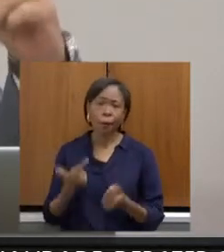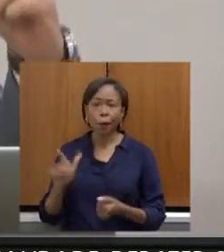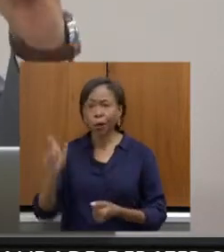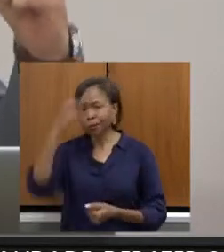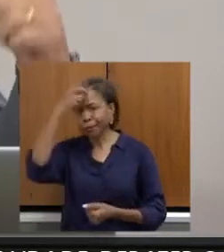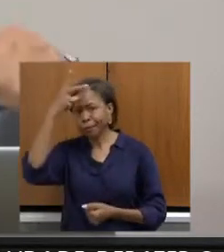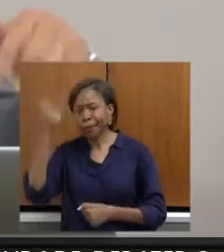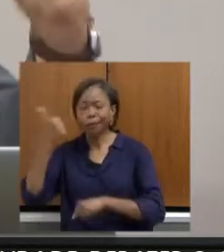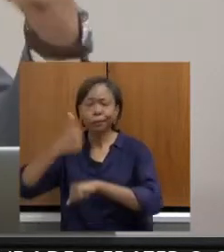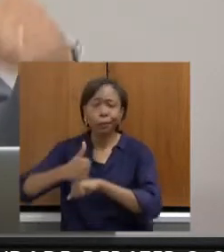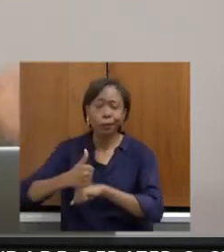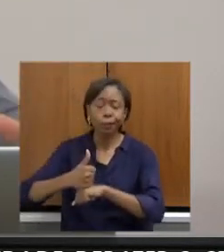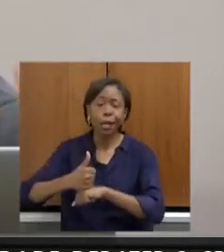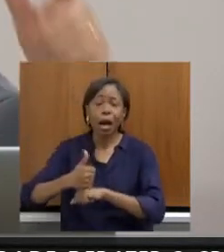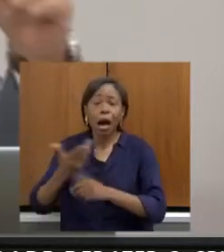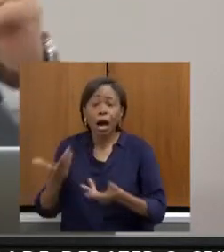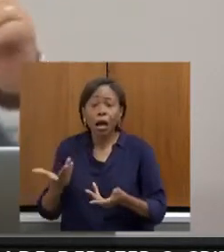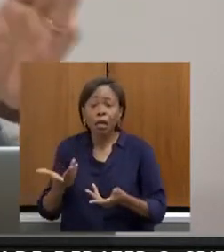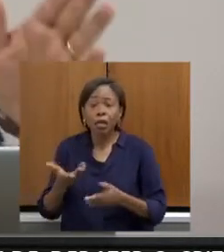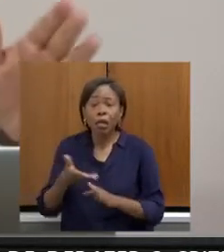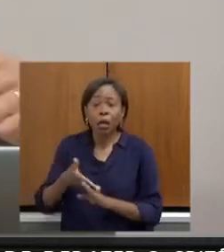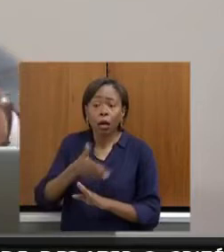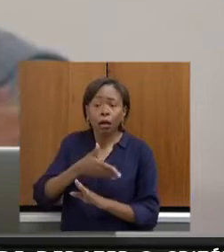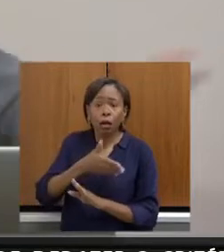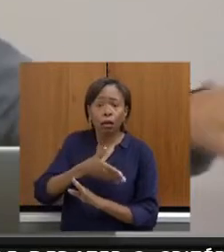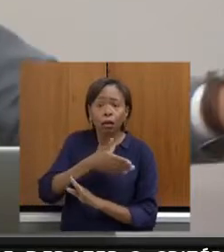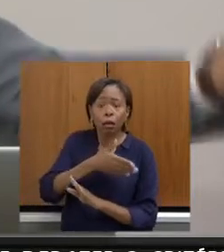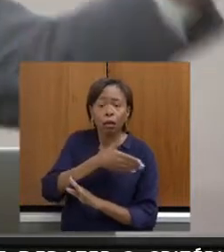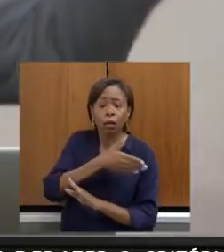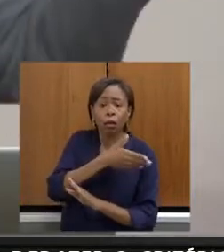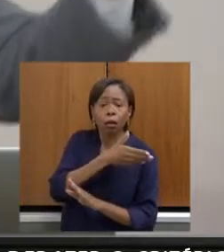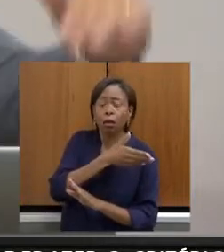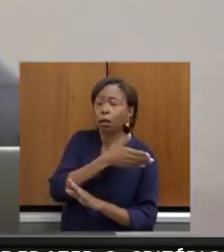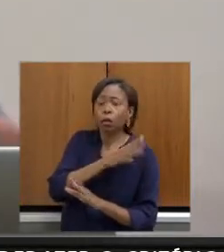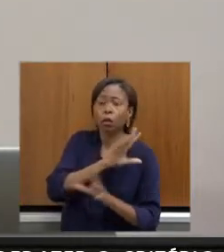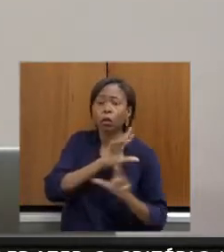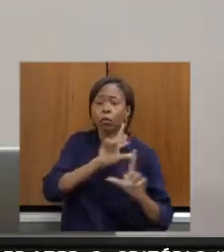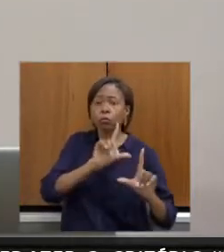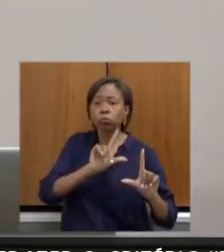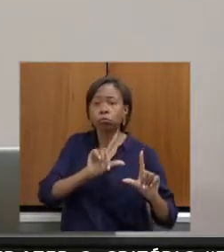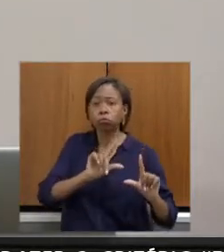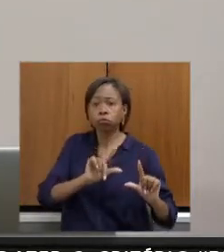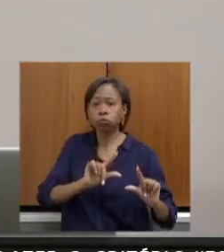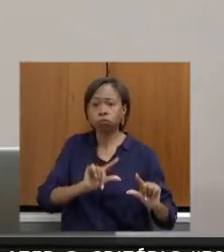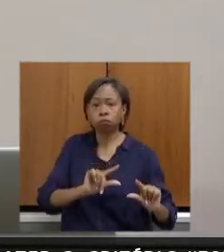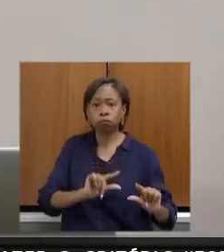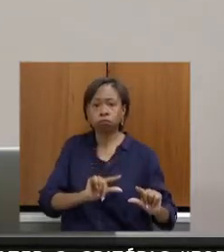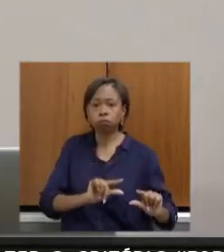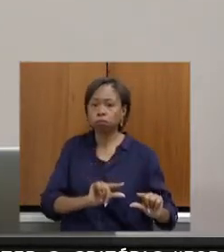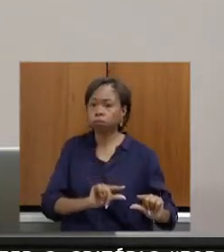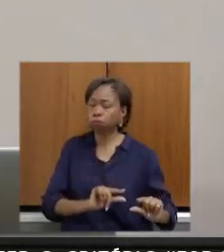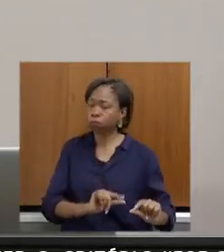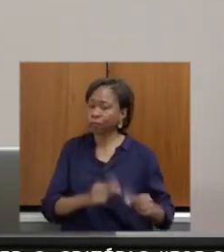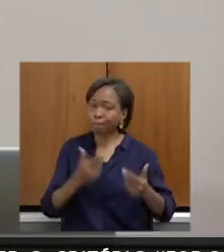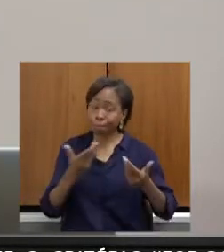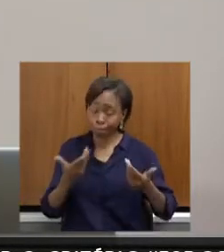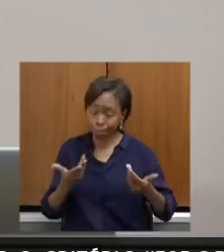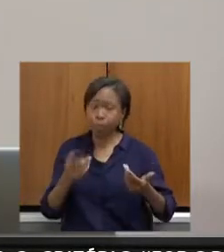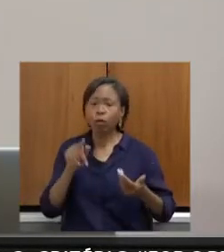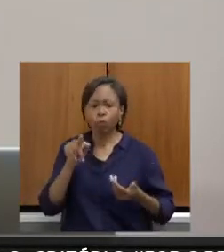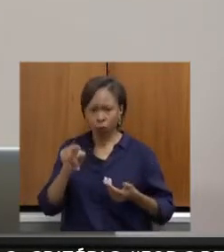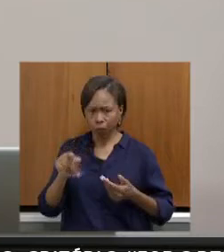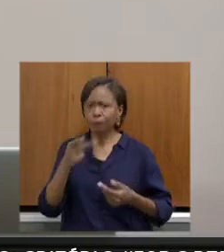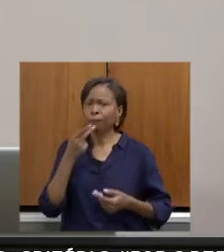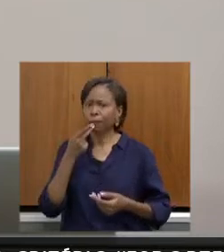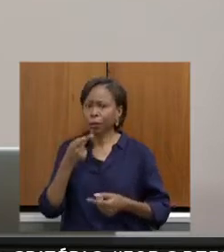e com o passar do tempo vai ficando para trás. No último ano, então, vai lá embaixo essa carga. Porque o que você disse,